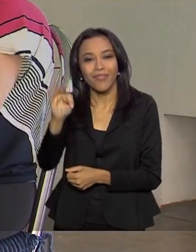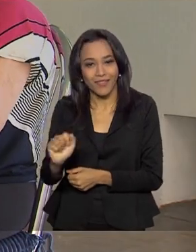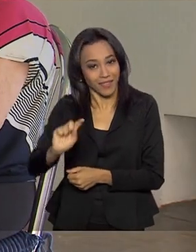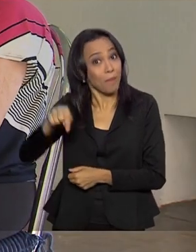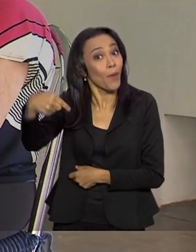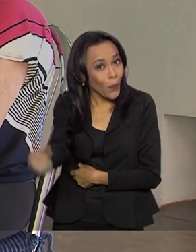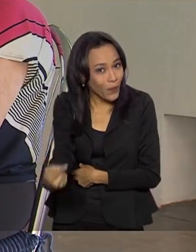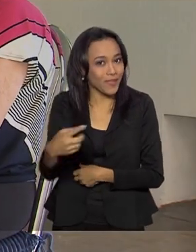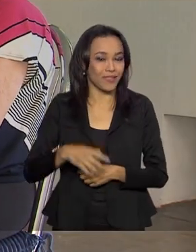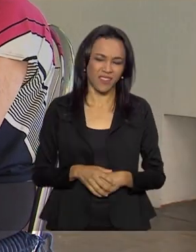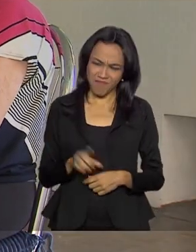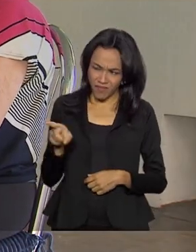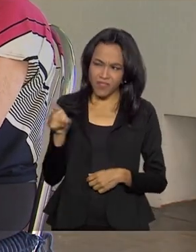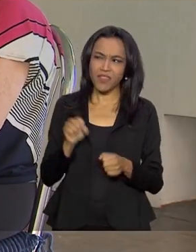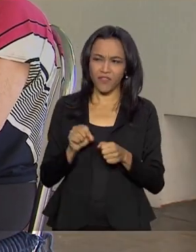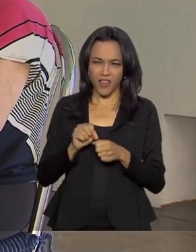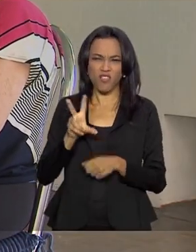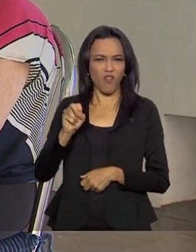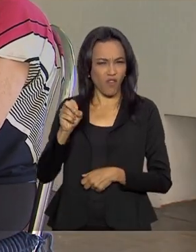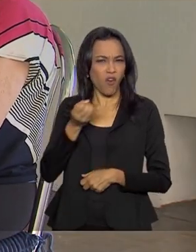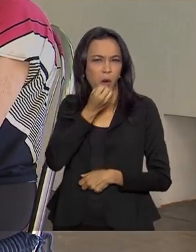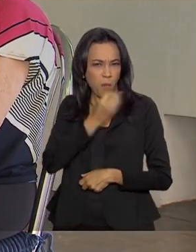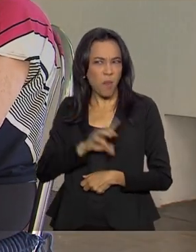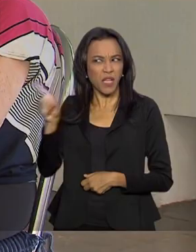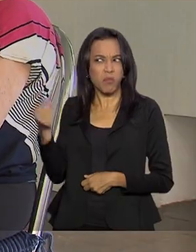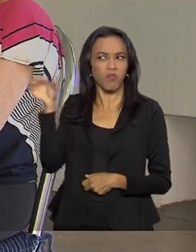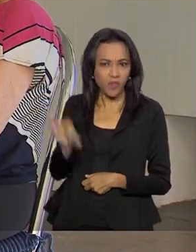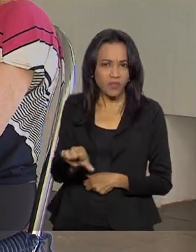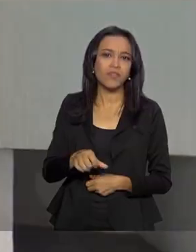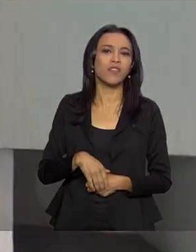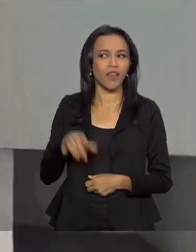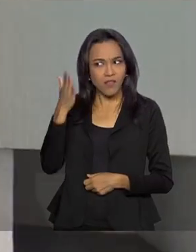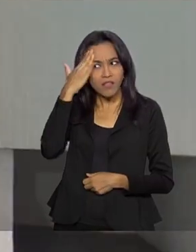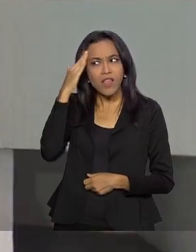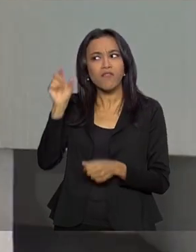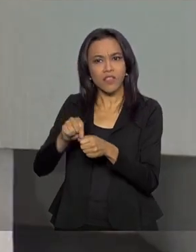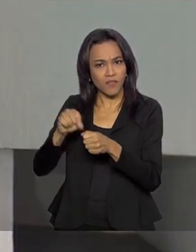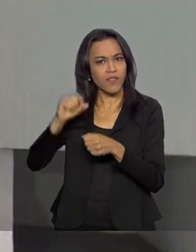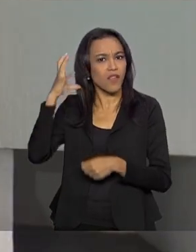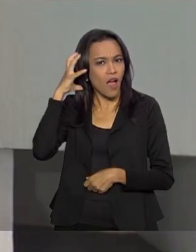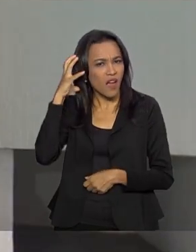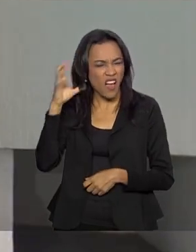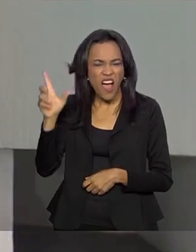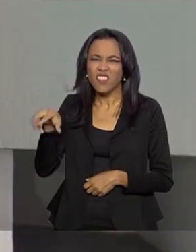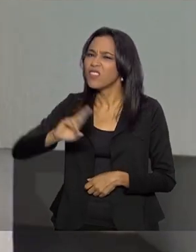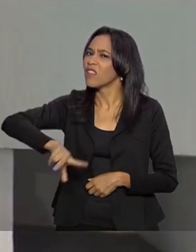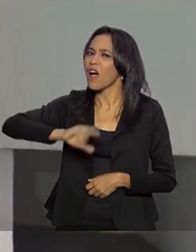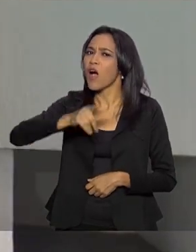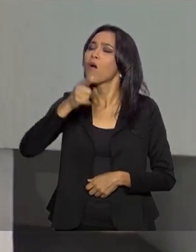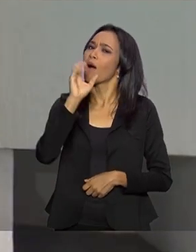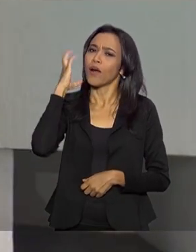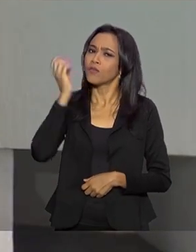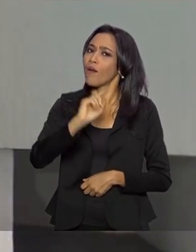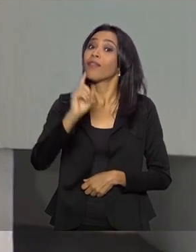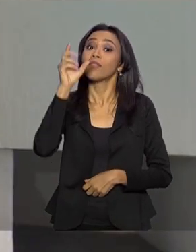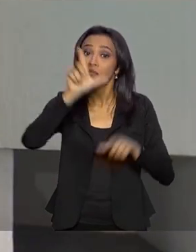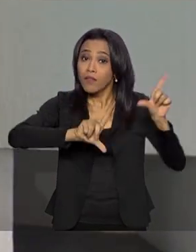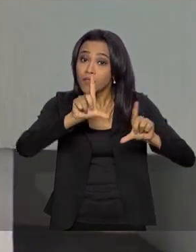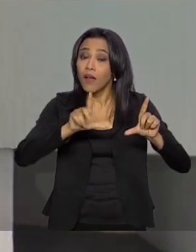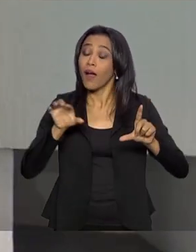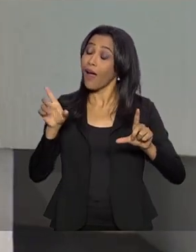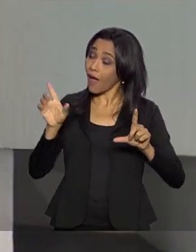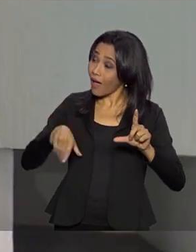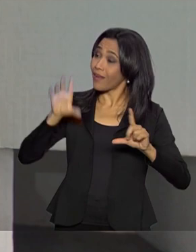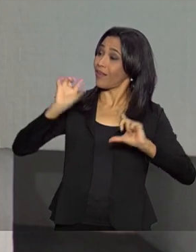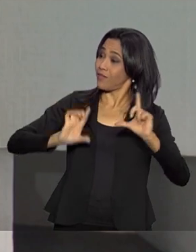também fez vovó boazinha, mas fez vampira em rádio. Eu sei que fez. Não, televisão. Era televisão já? Televisão. Fez vampira em